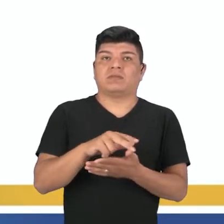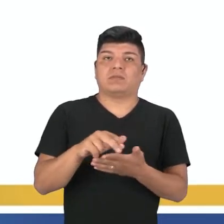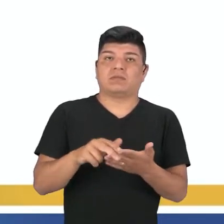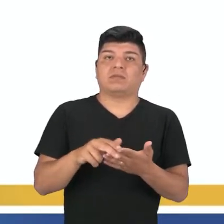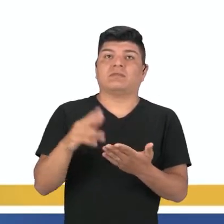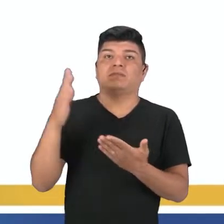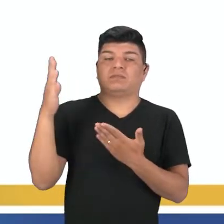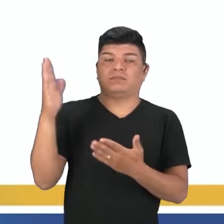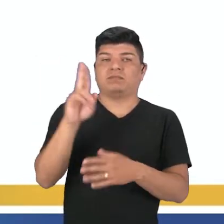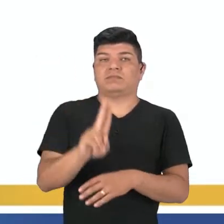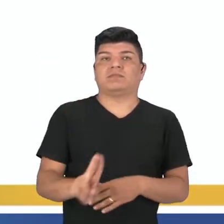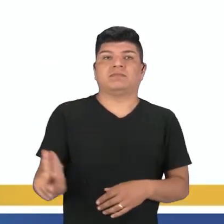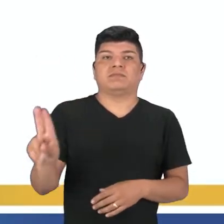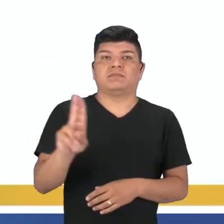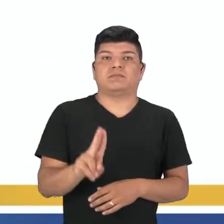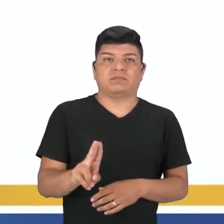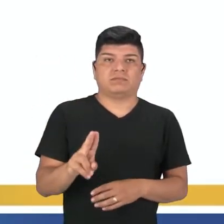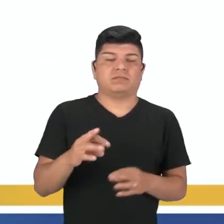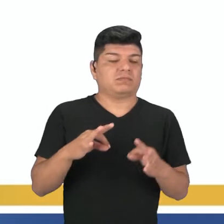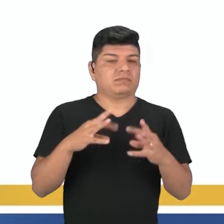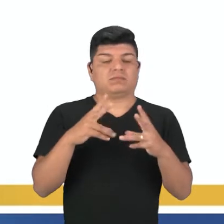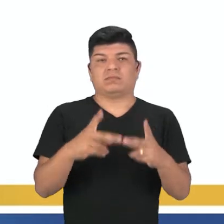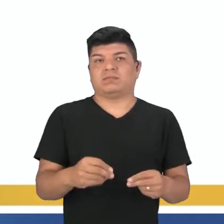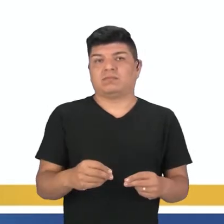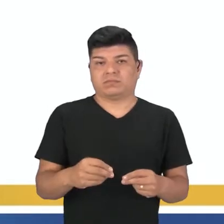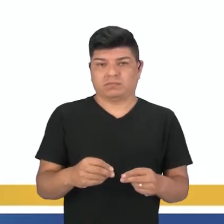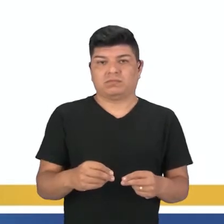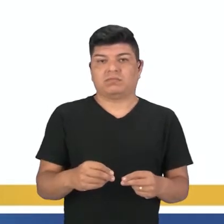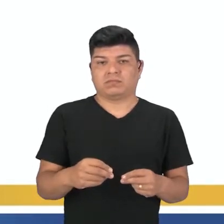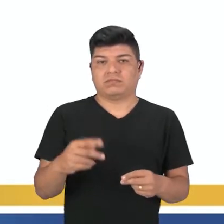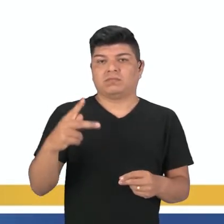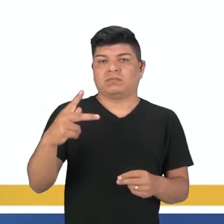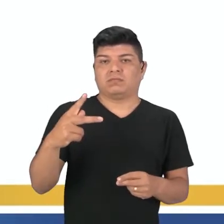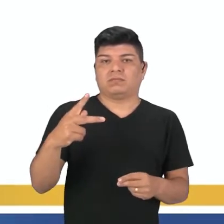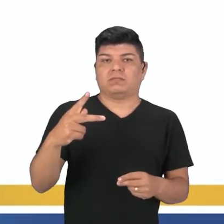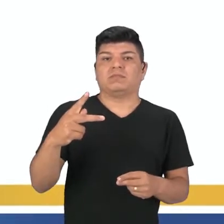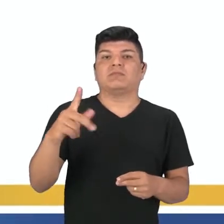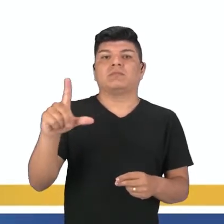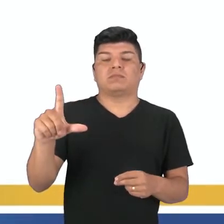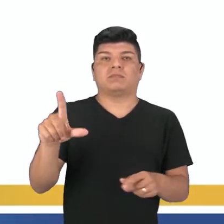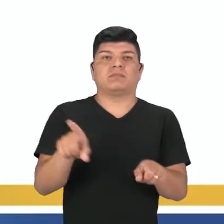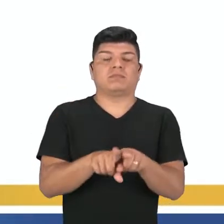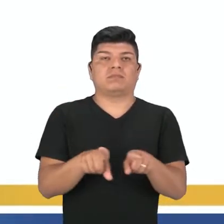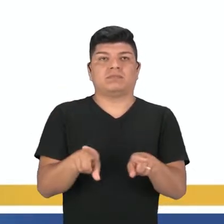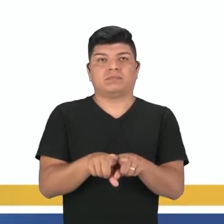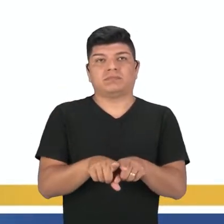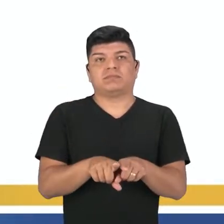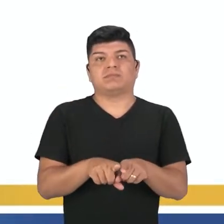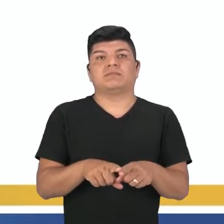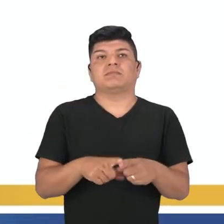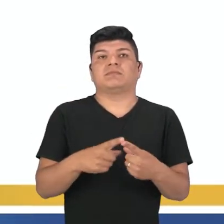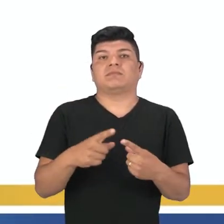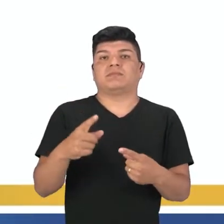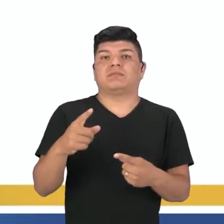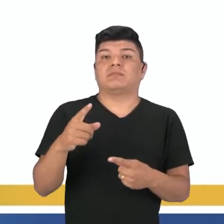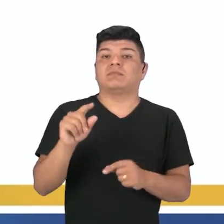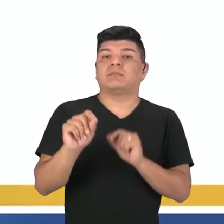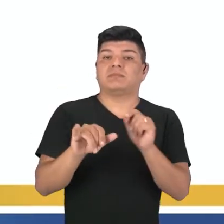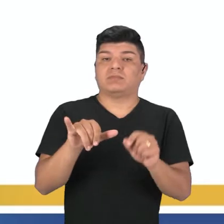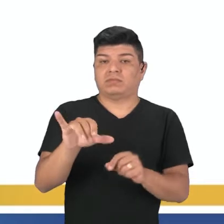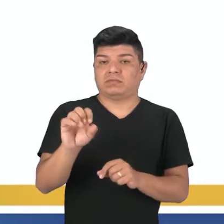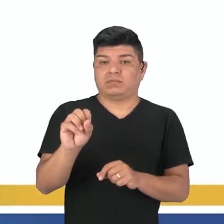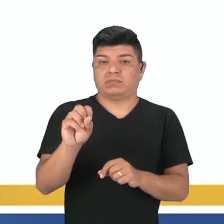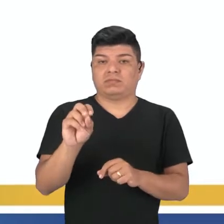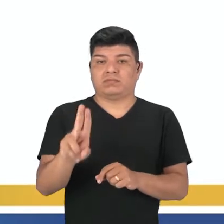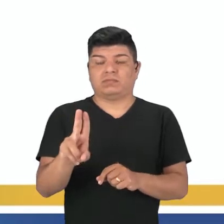was. E eu uso o were para todos os plurais. You, we e they. E também para you, que é o